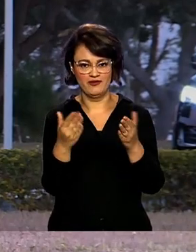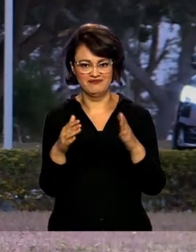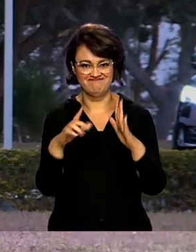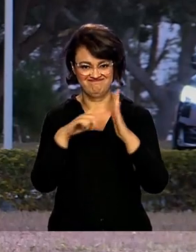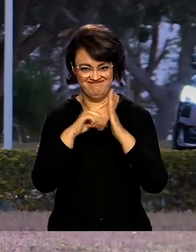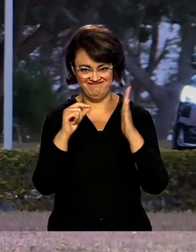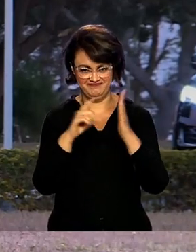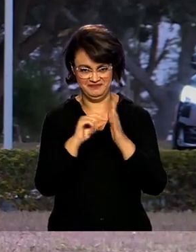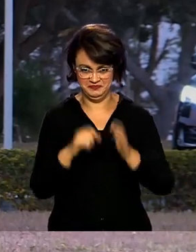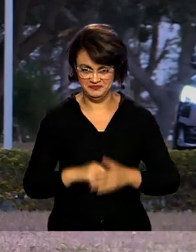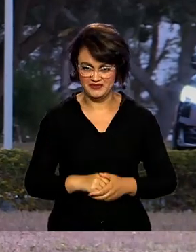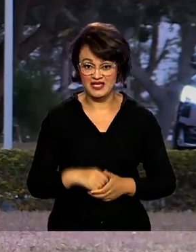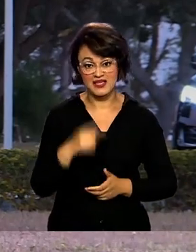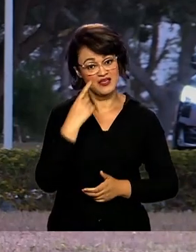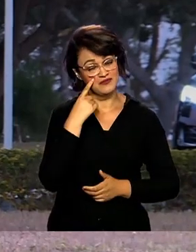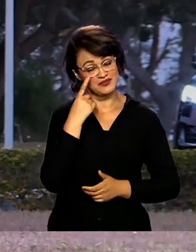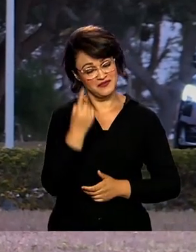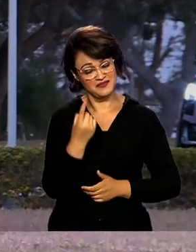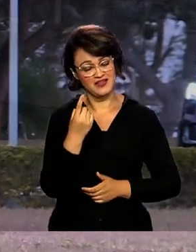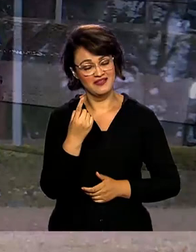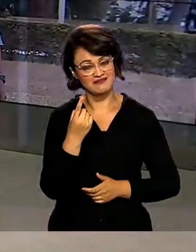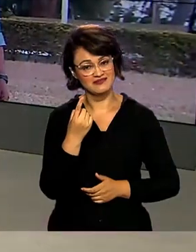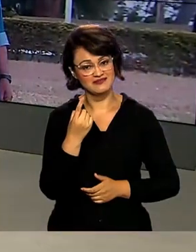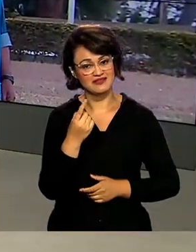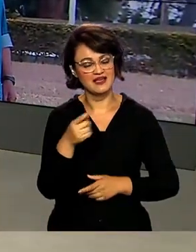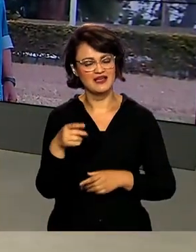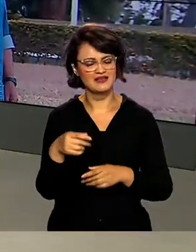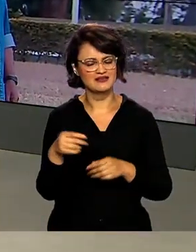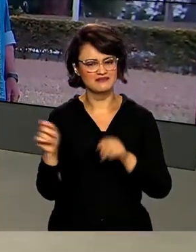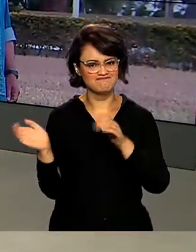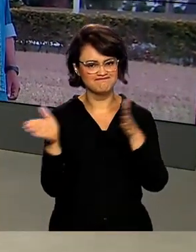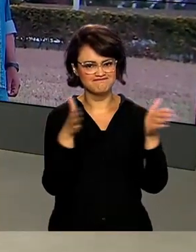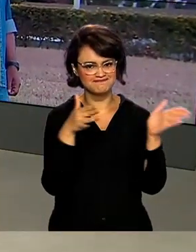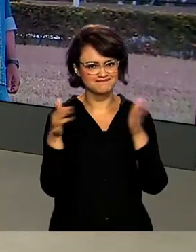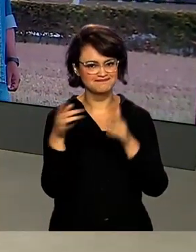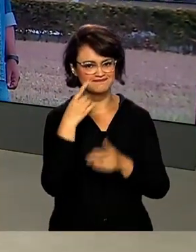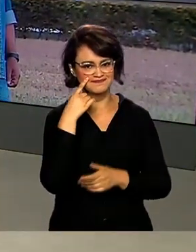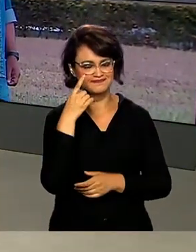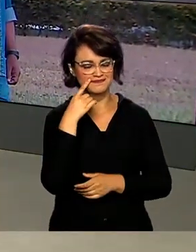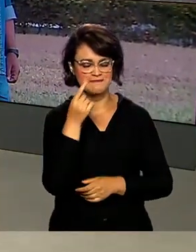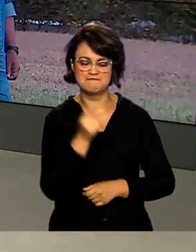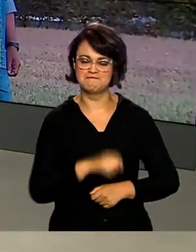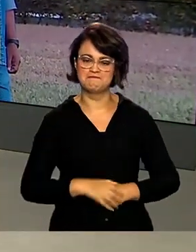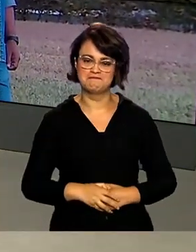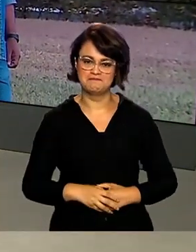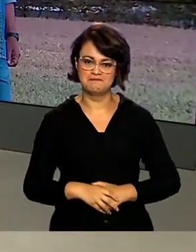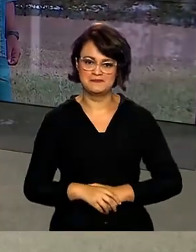E você acompanha aqui com a gente essas imagens ao vivo. Vamos ouvir um pouquinho.